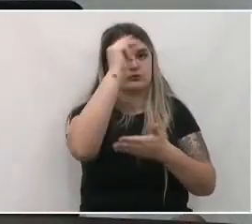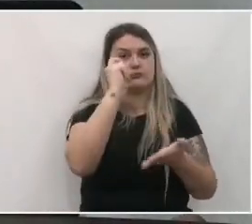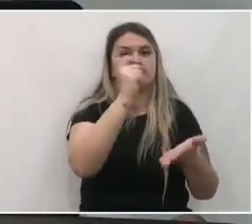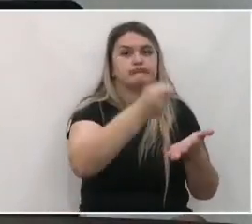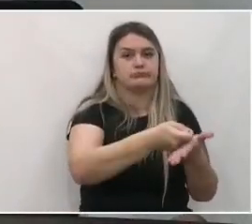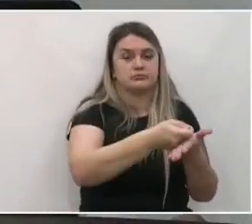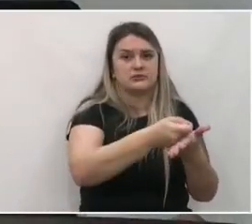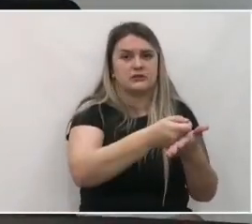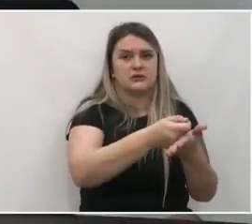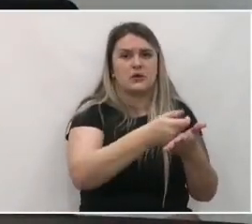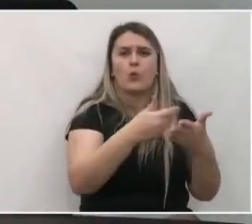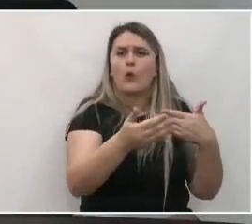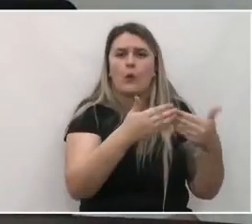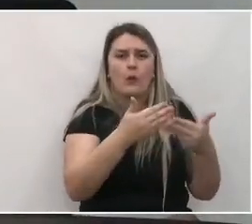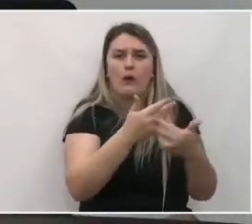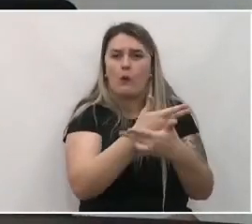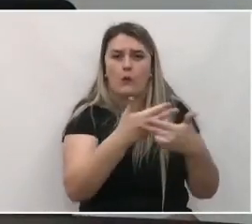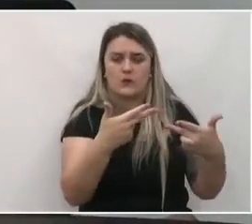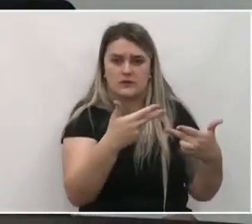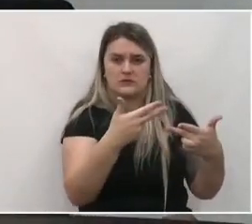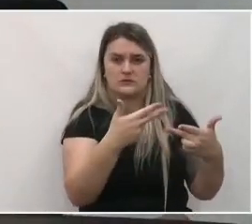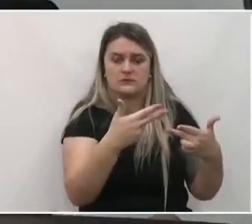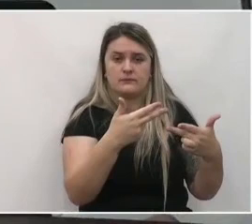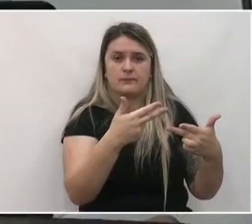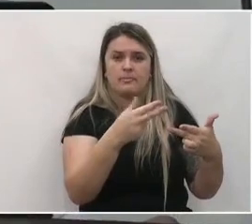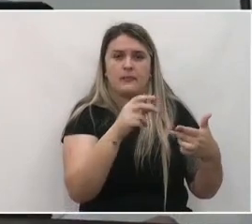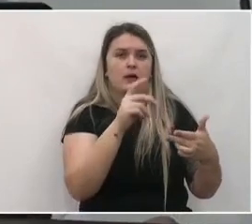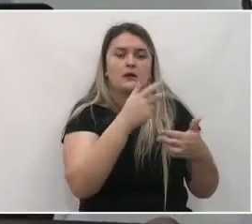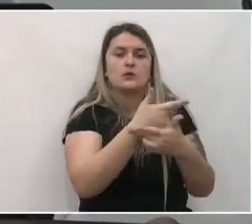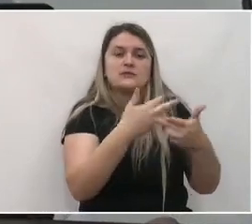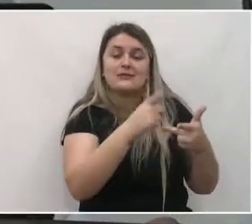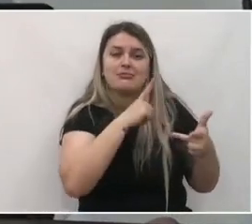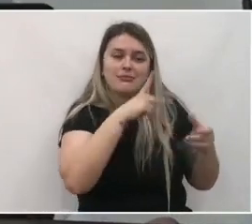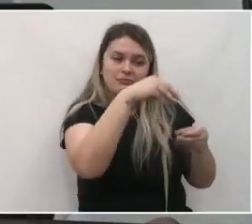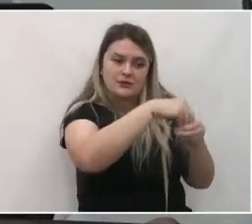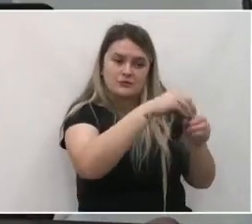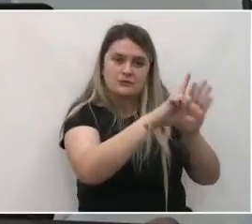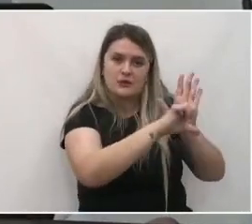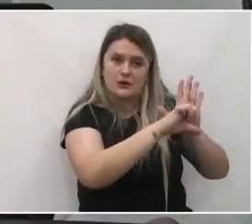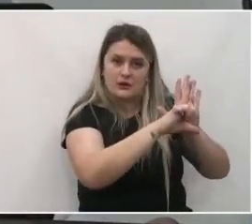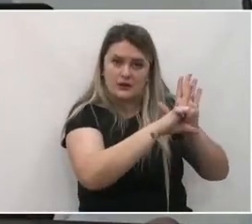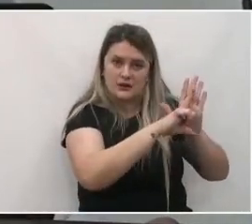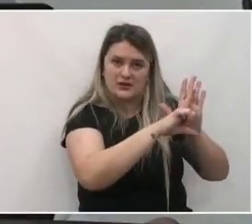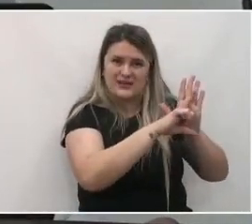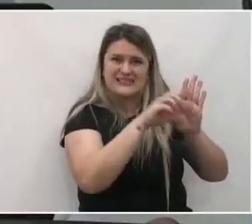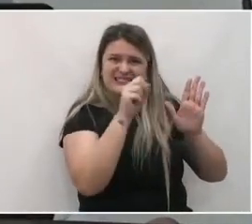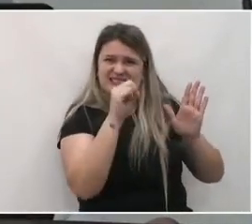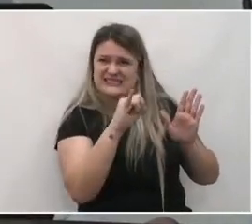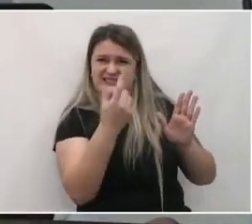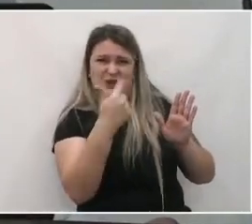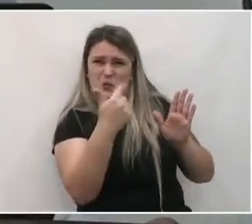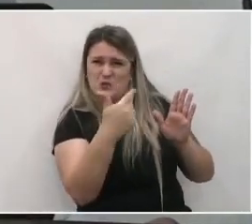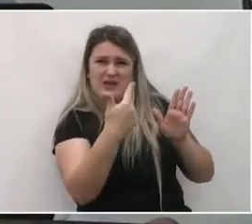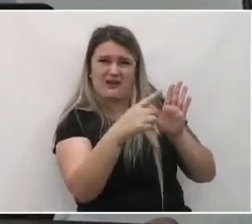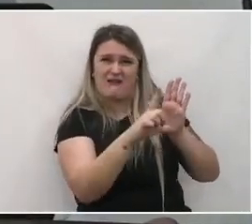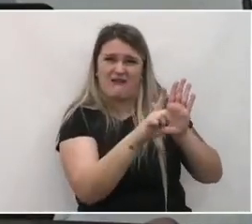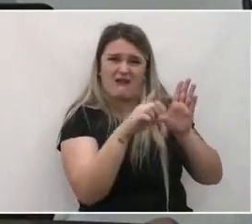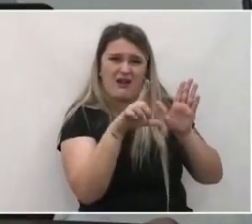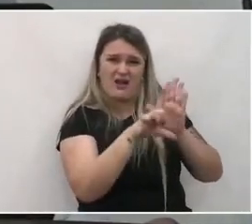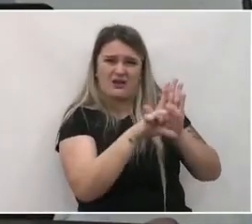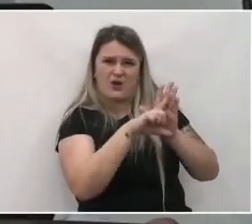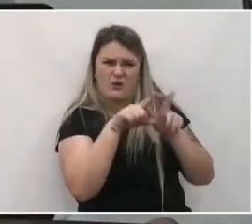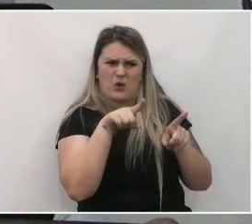Então, qualquer medida que nessa lei tenha uma ilegalidade, que ela